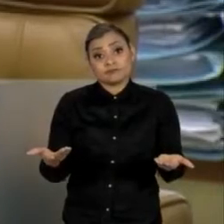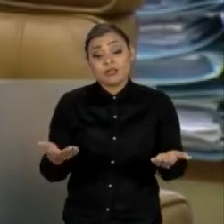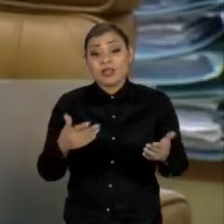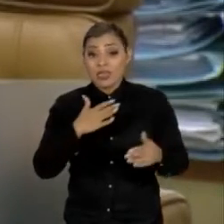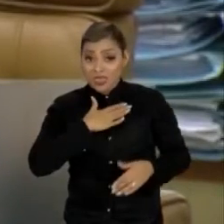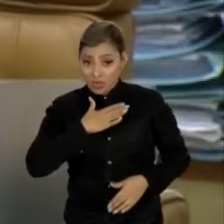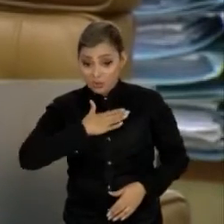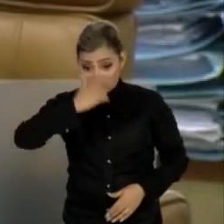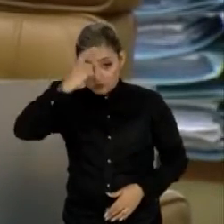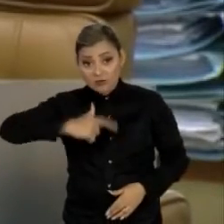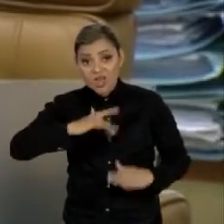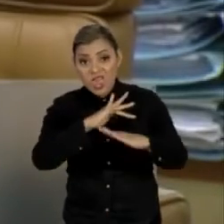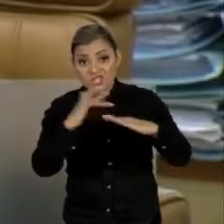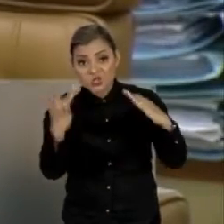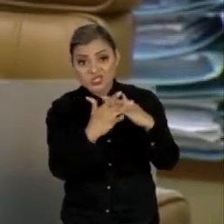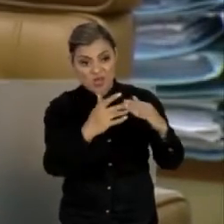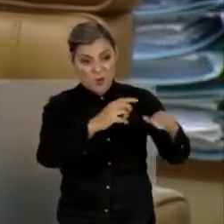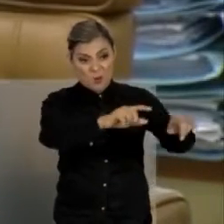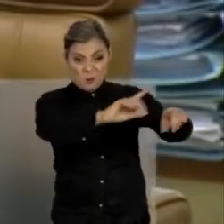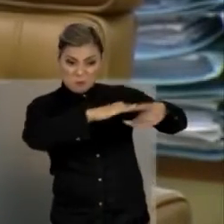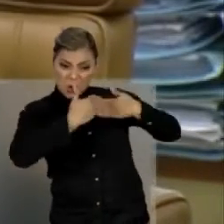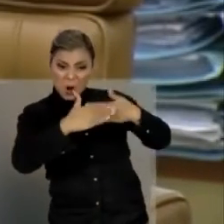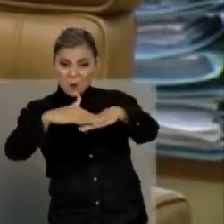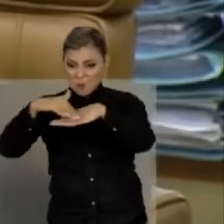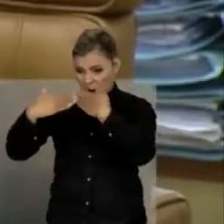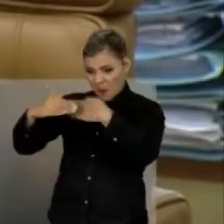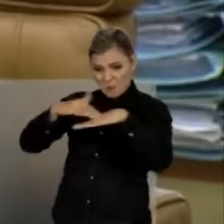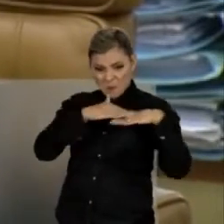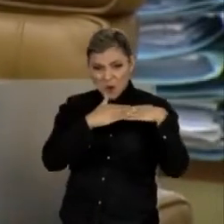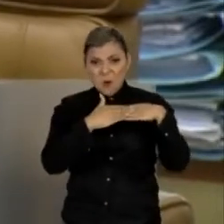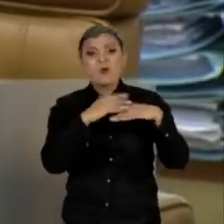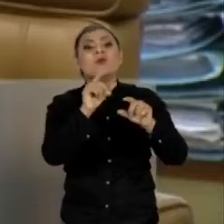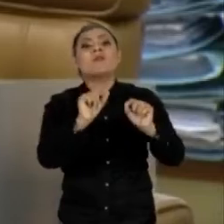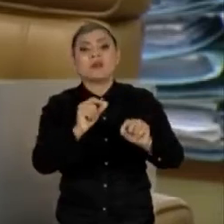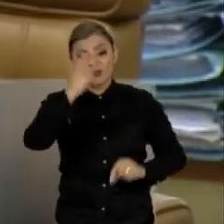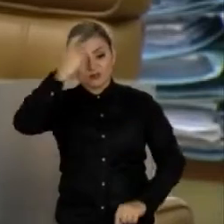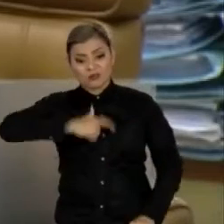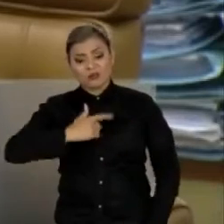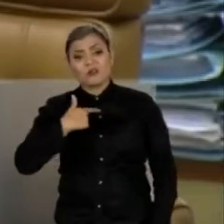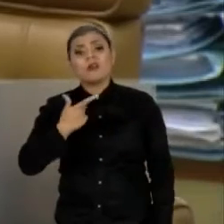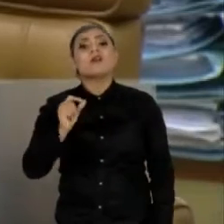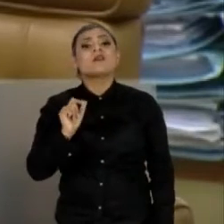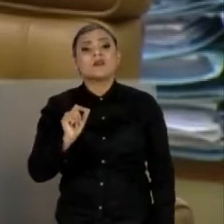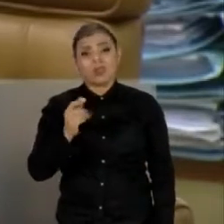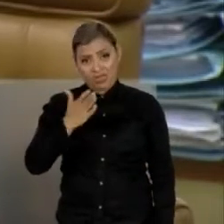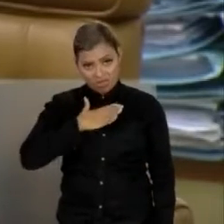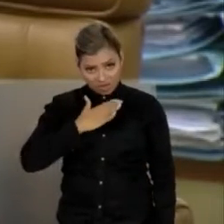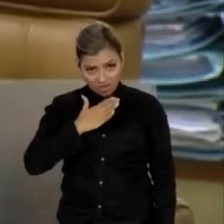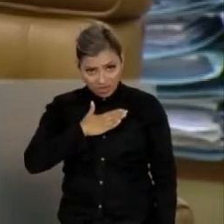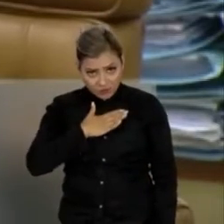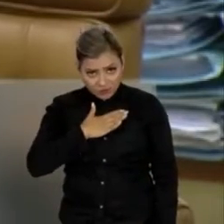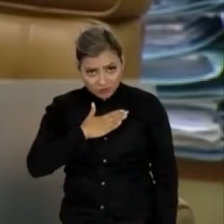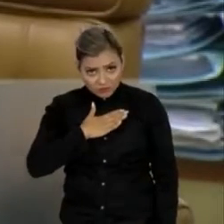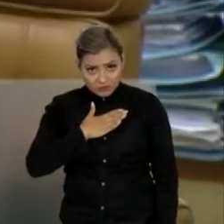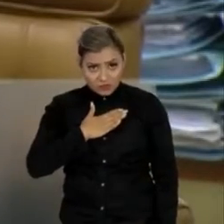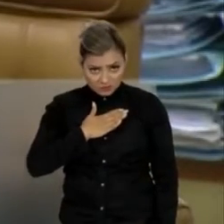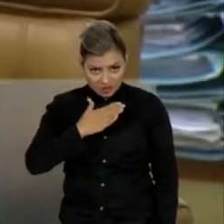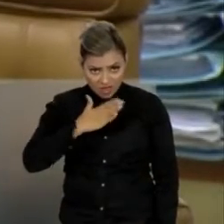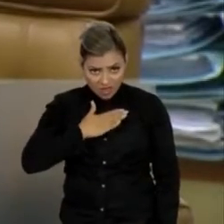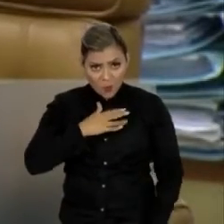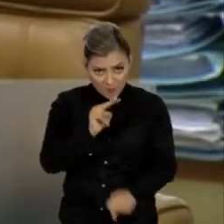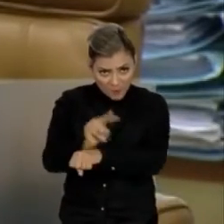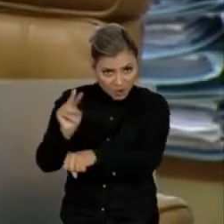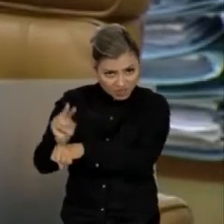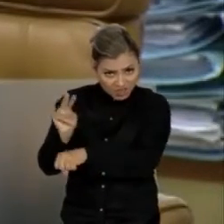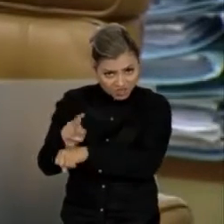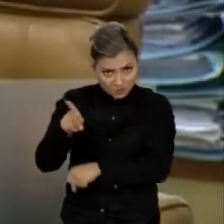Eu, inclusive, sou chamado nas redes sociais, por esses grupos que estão aí, de um corifeu do